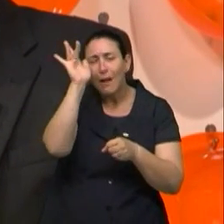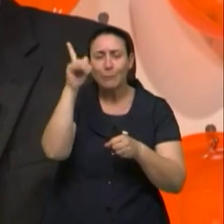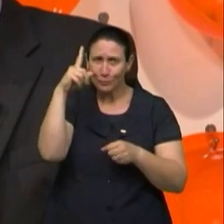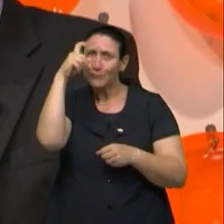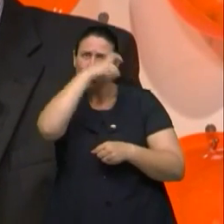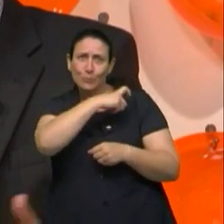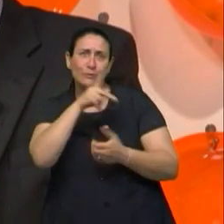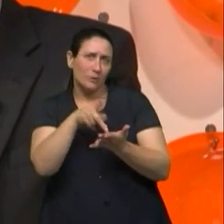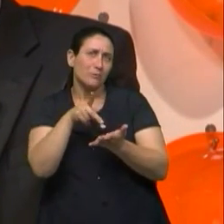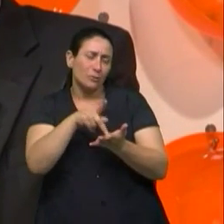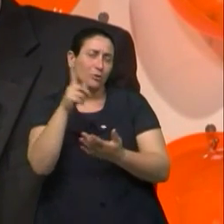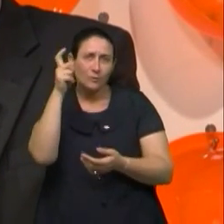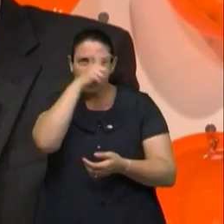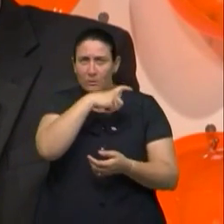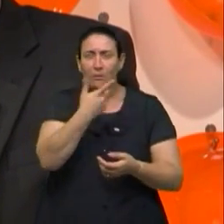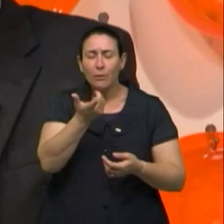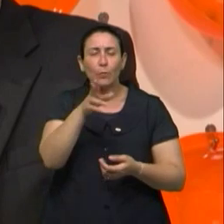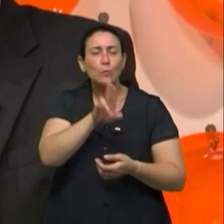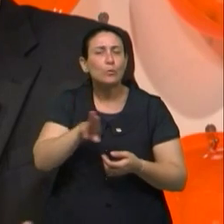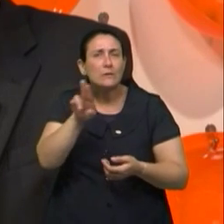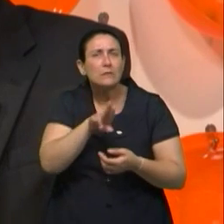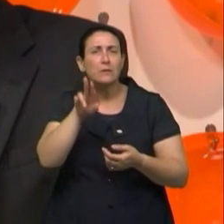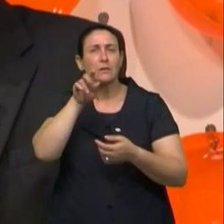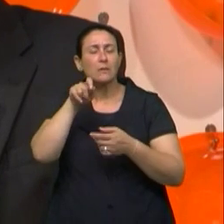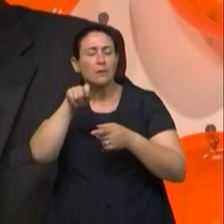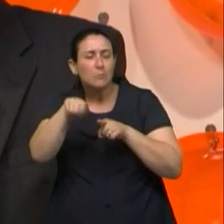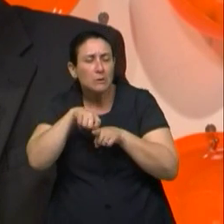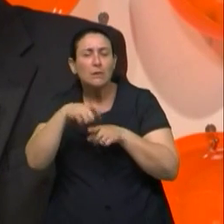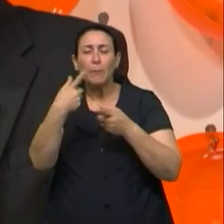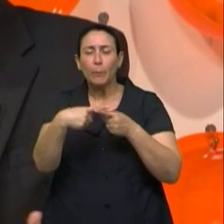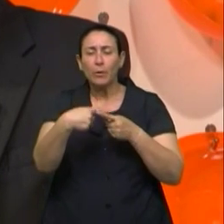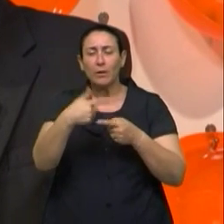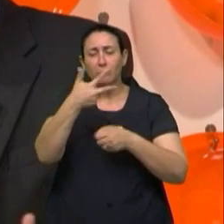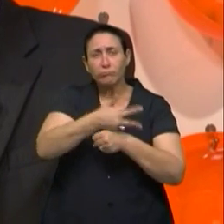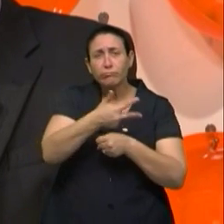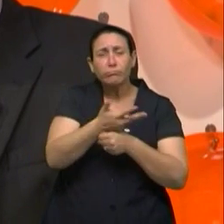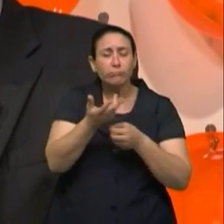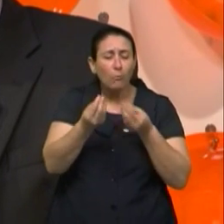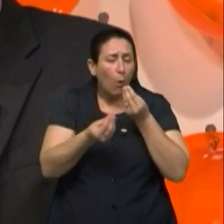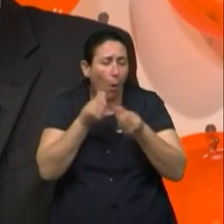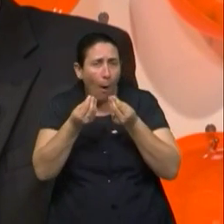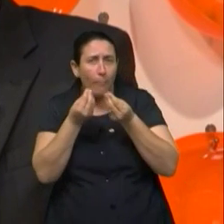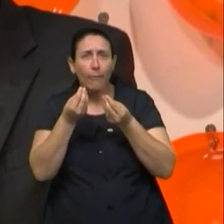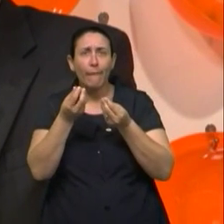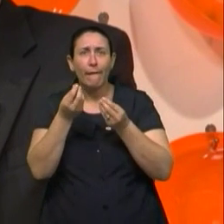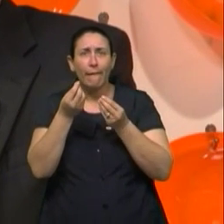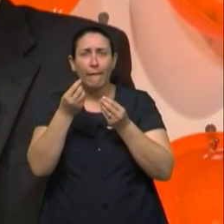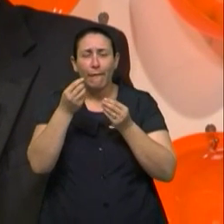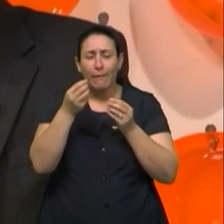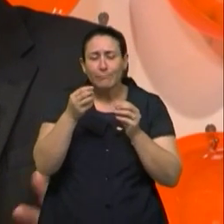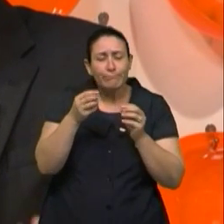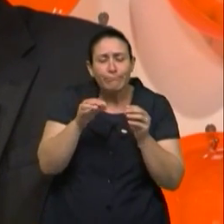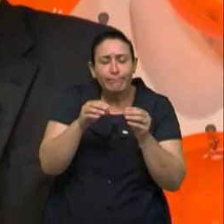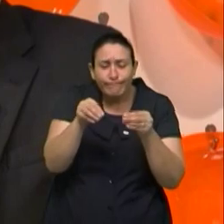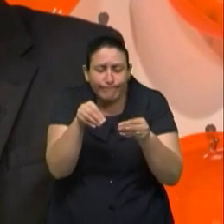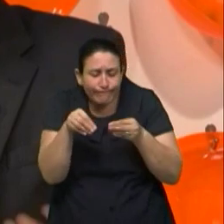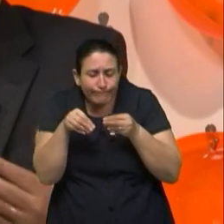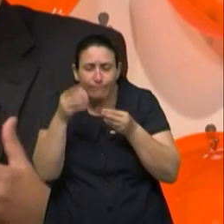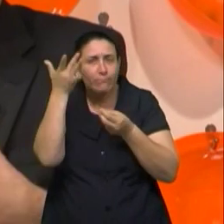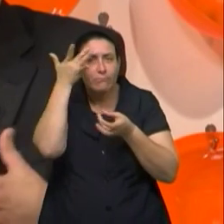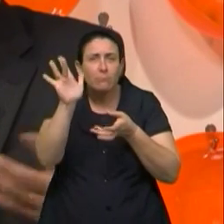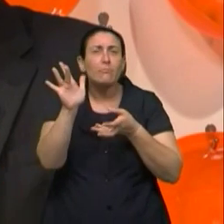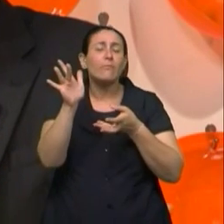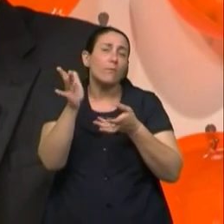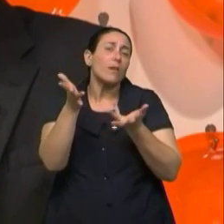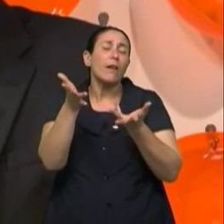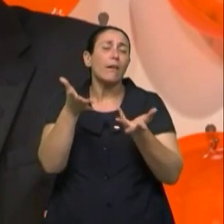dificuldade para as pessoas mais idosas a utilização do preservativo. E como eu comentei antes,